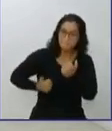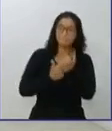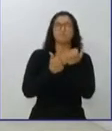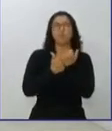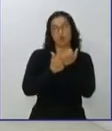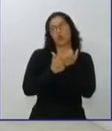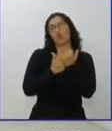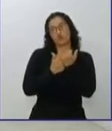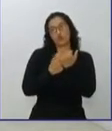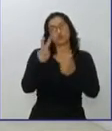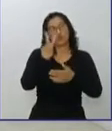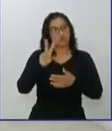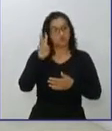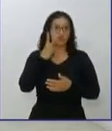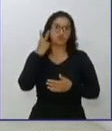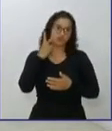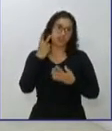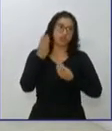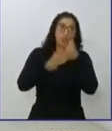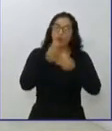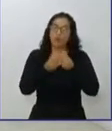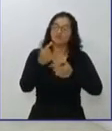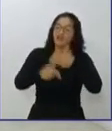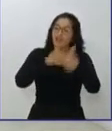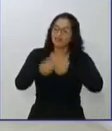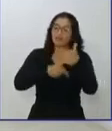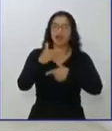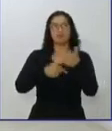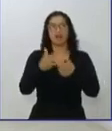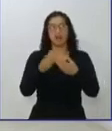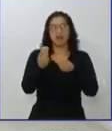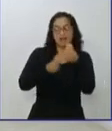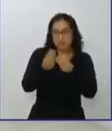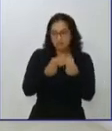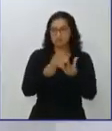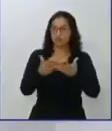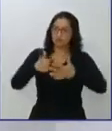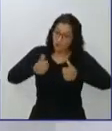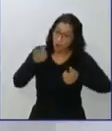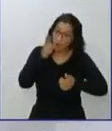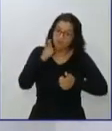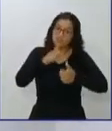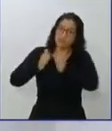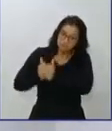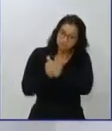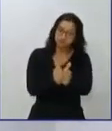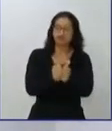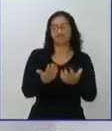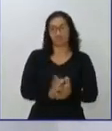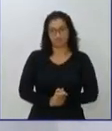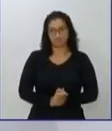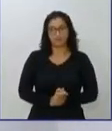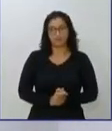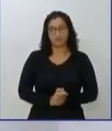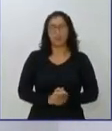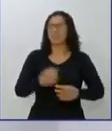e deu no que deu. Como o senhor pretende não trabalhar nessa linha? O que o senhor pretende fazer? Olha, Tata, eu também não tenho nada a ver